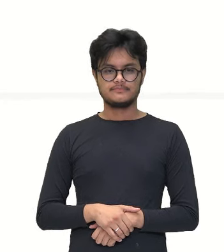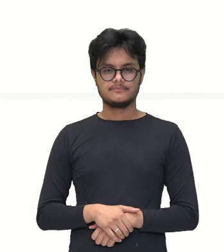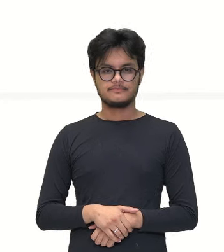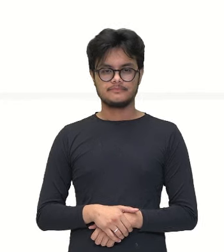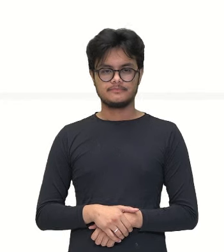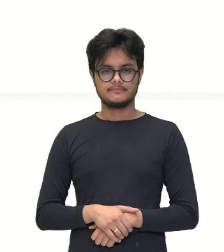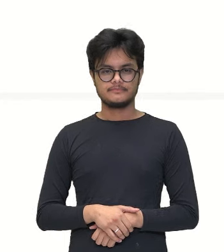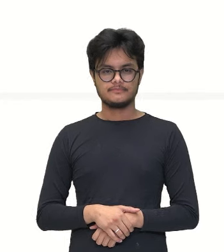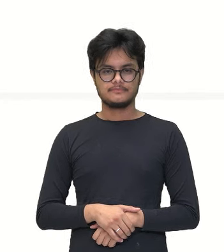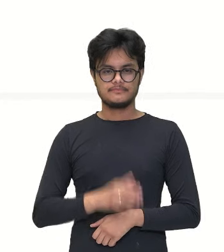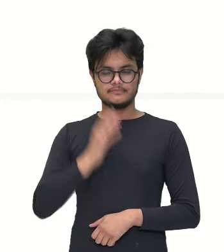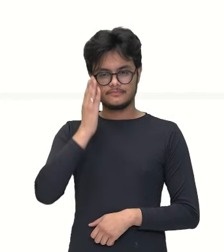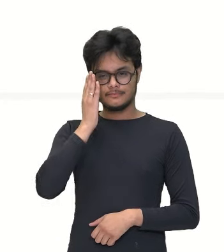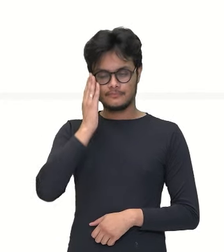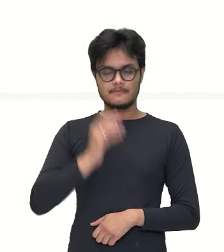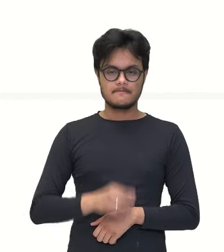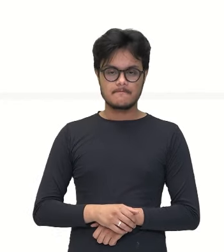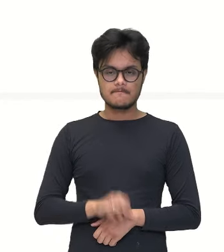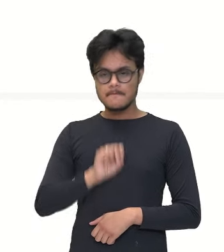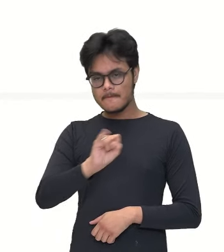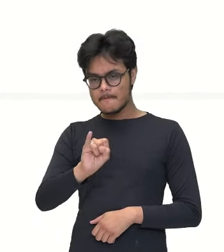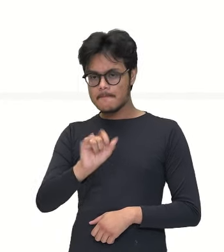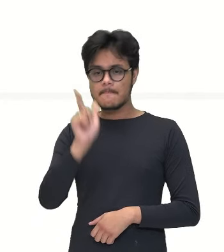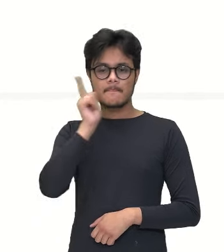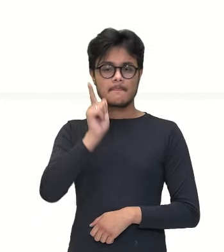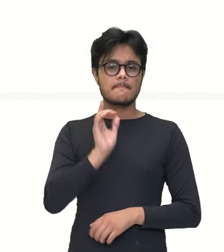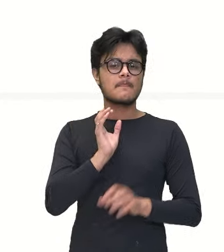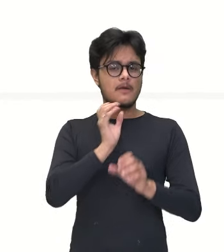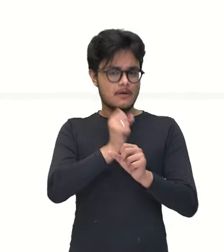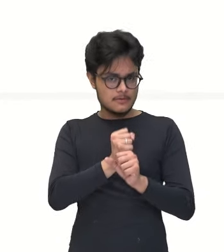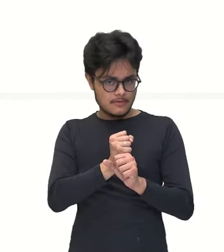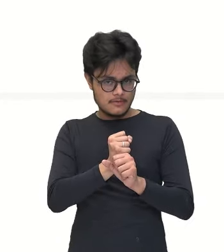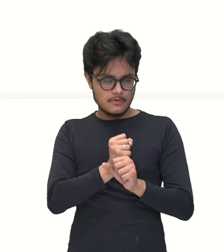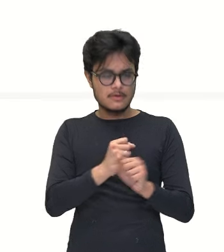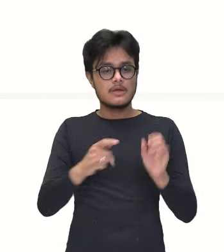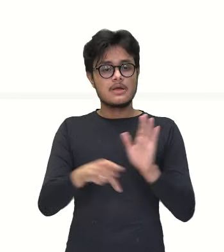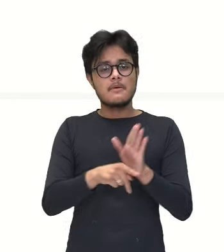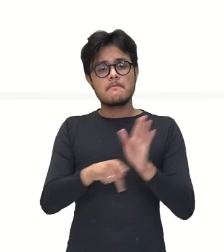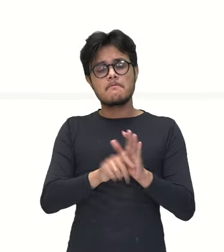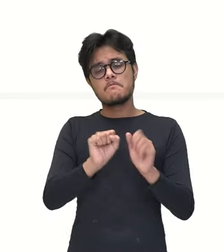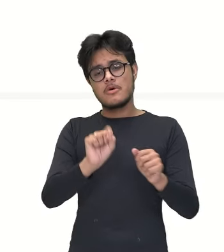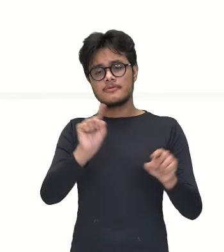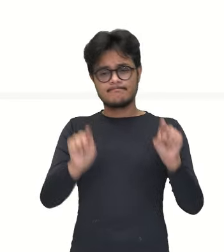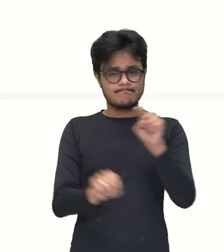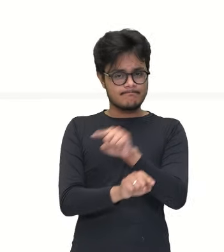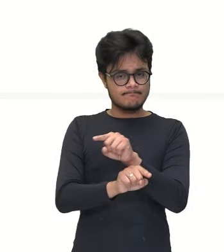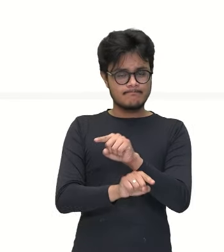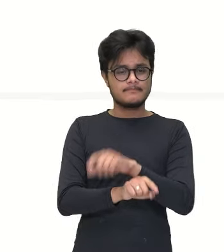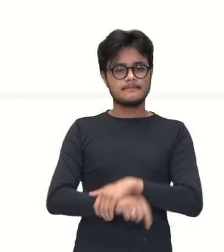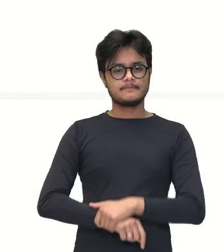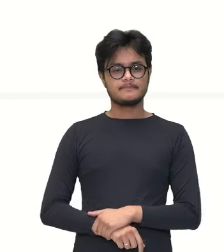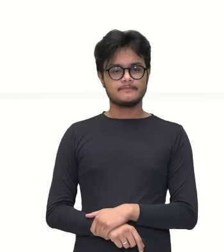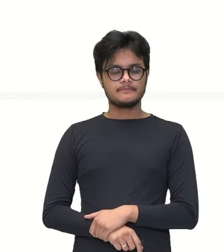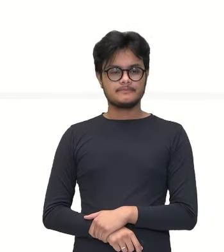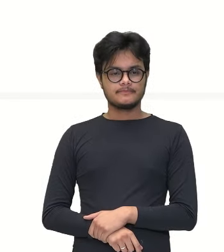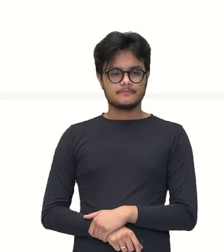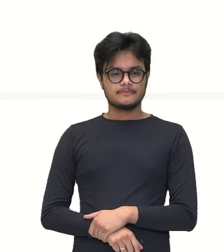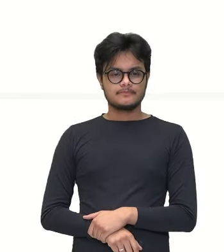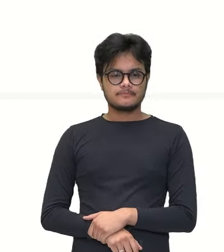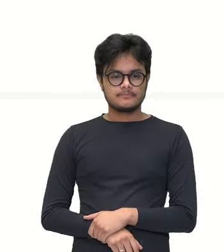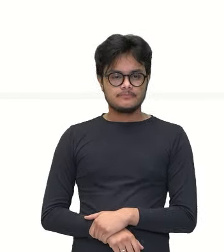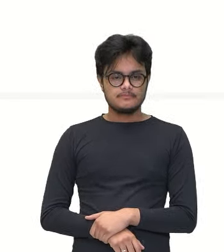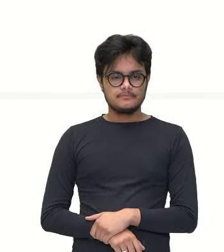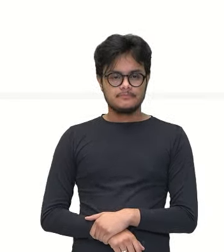resolver. Então, a gente for resolver aqui por essa primeira opção, né? Eu transformo aqui essas medidas aqui